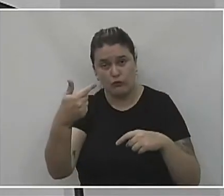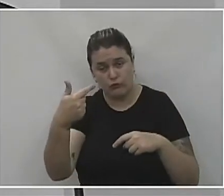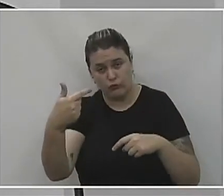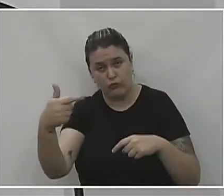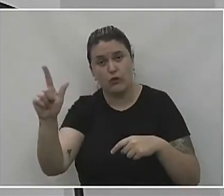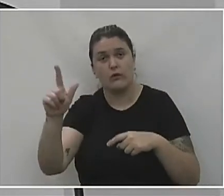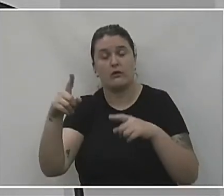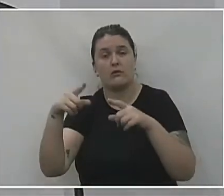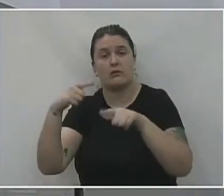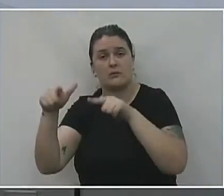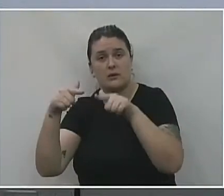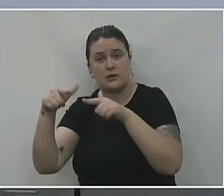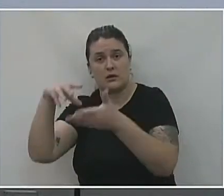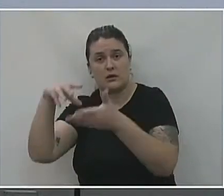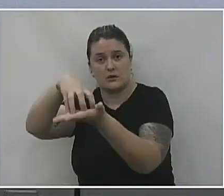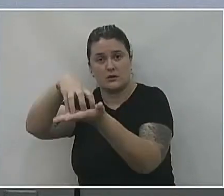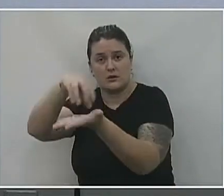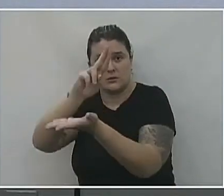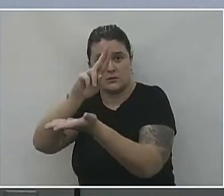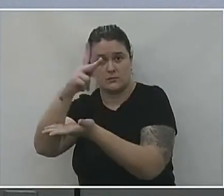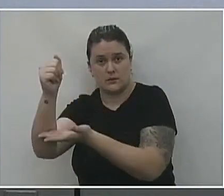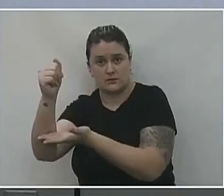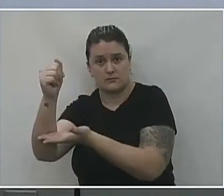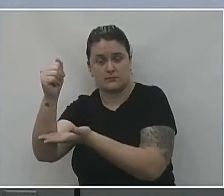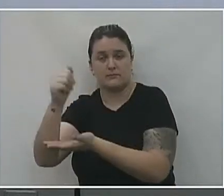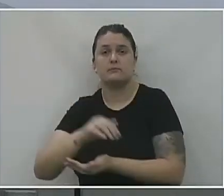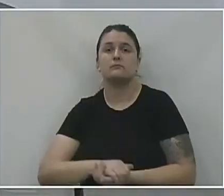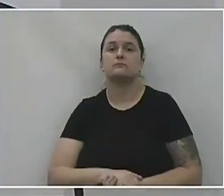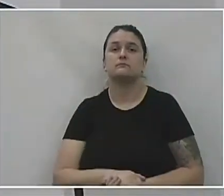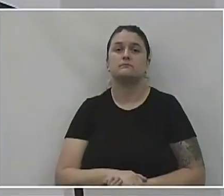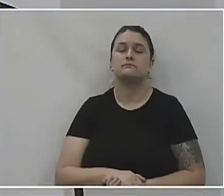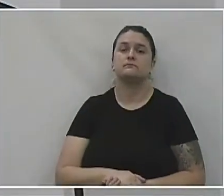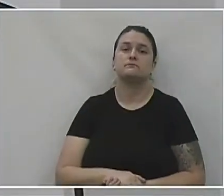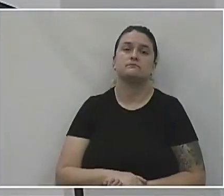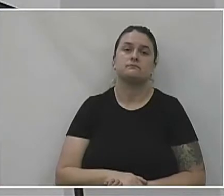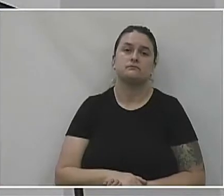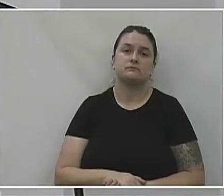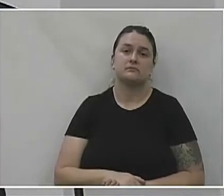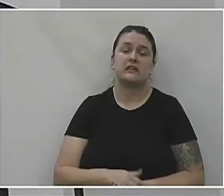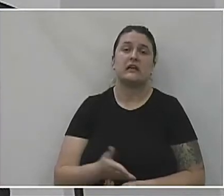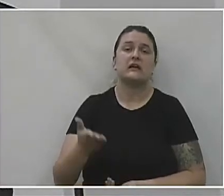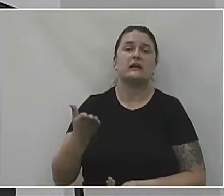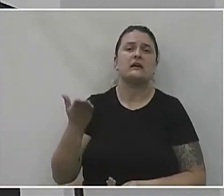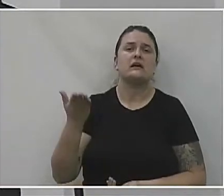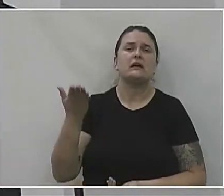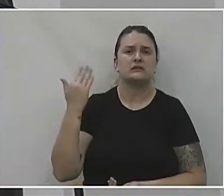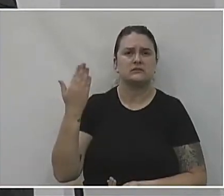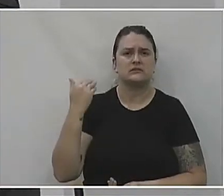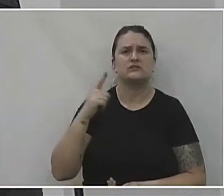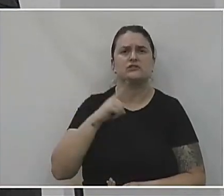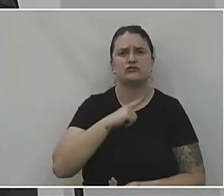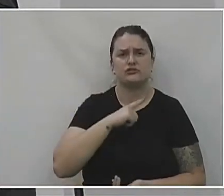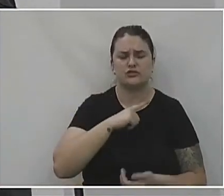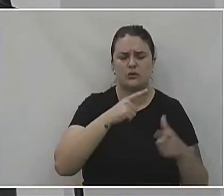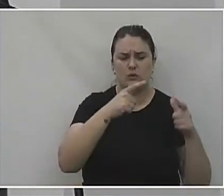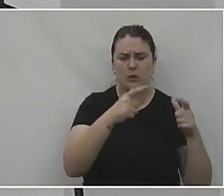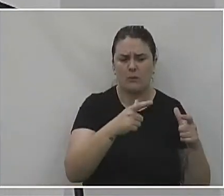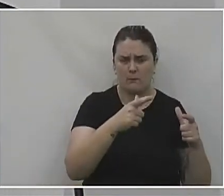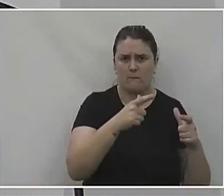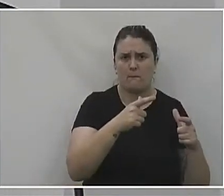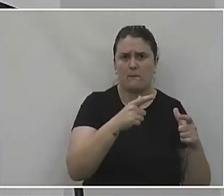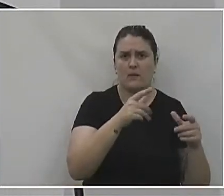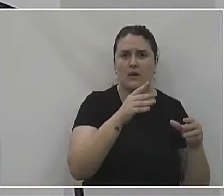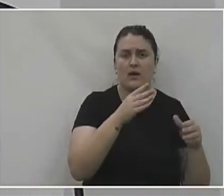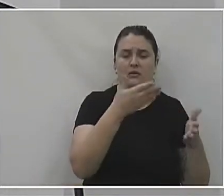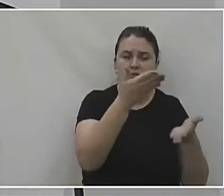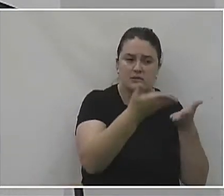atendimento lá na UPA. A UPA simplesmente aconteceu assim, o inverso. Antes a gente tinha uma parte menor que atendia o